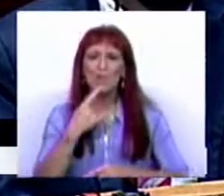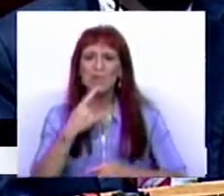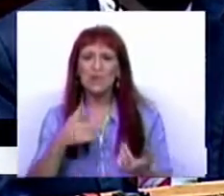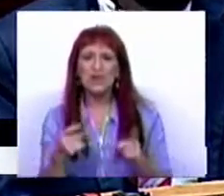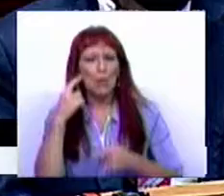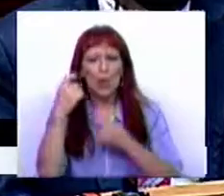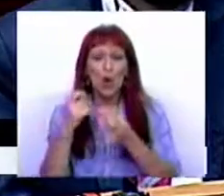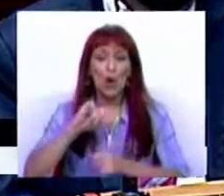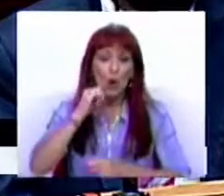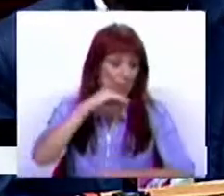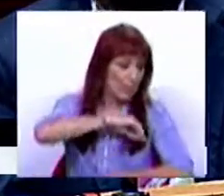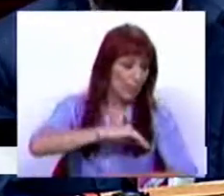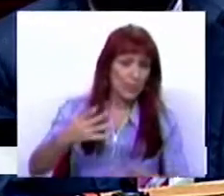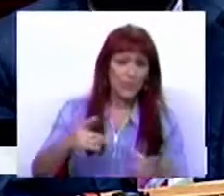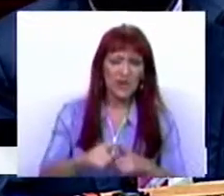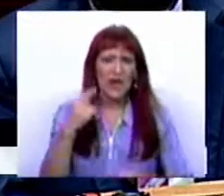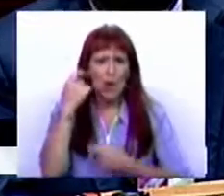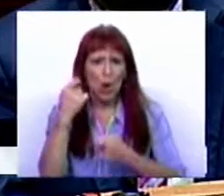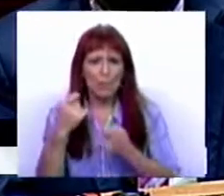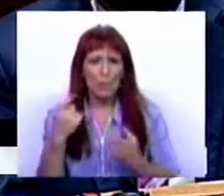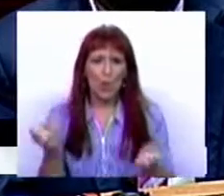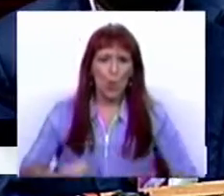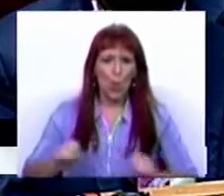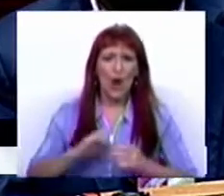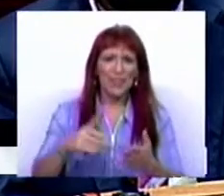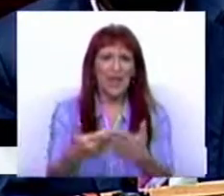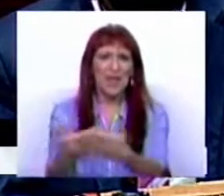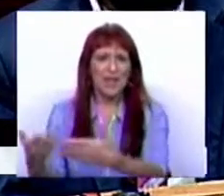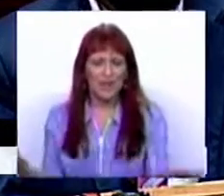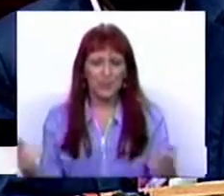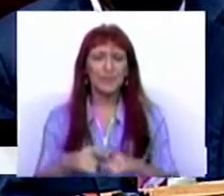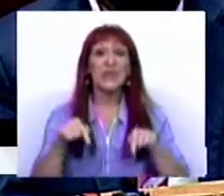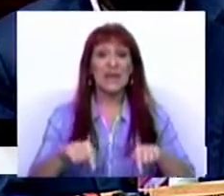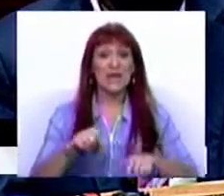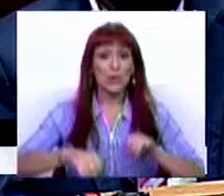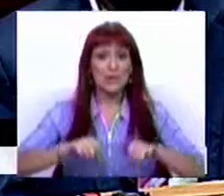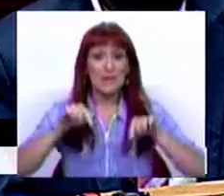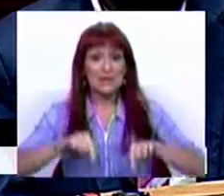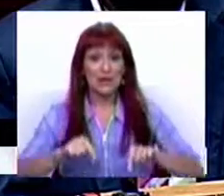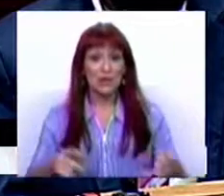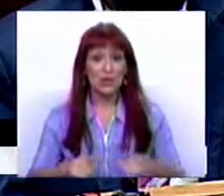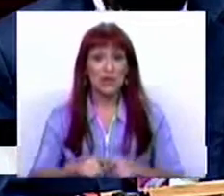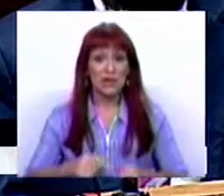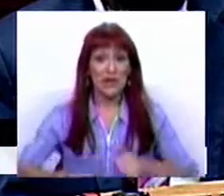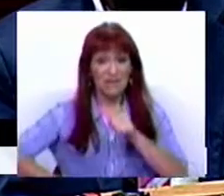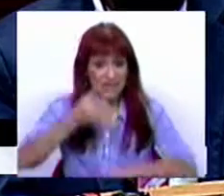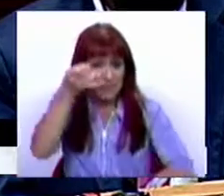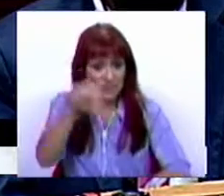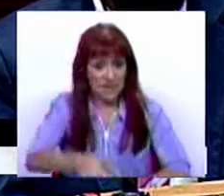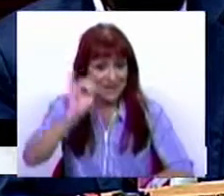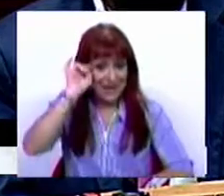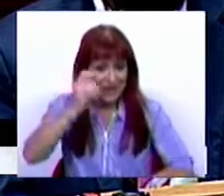que não há procura sem rendimento e sem procura não há oferta. O que está aqui em causa é se vencemos esta